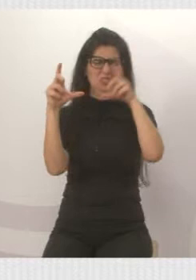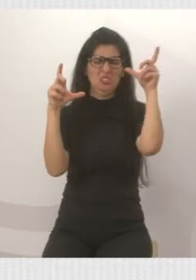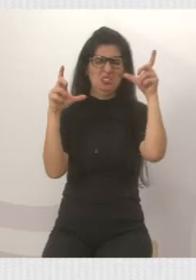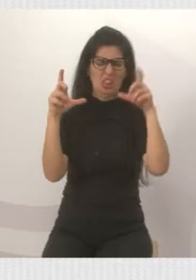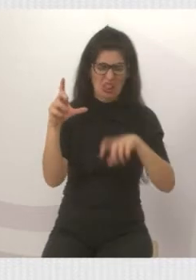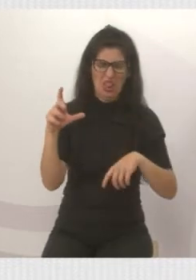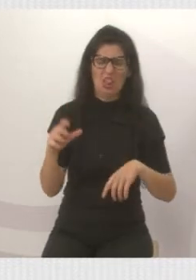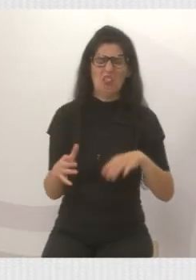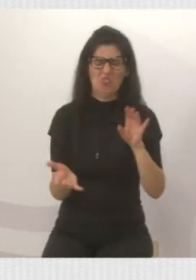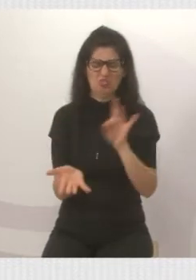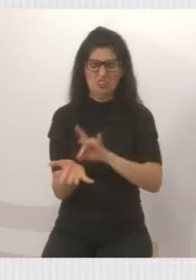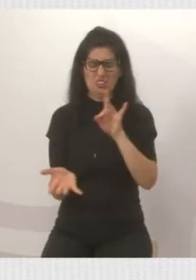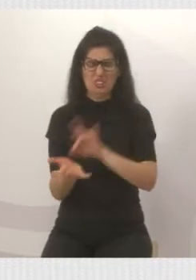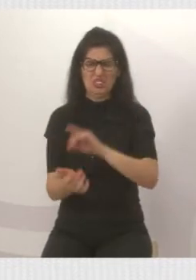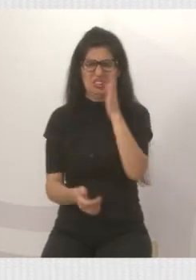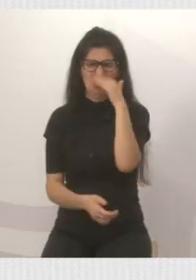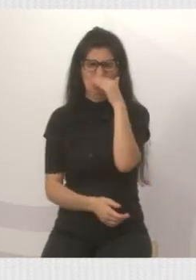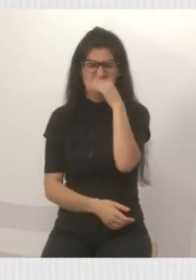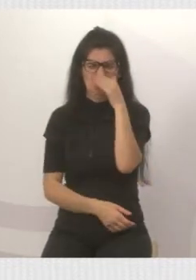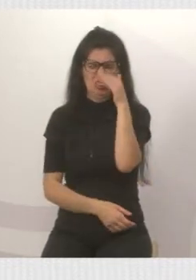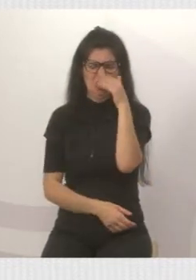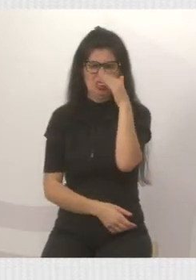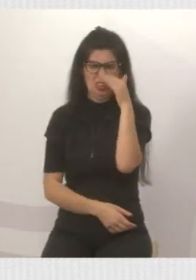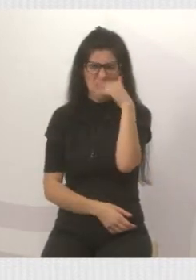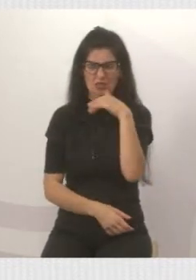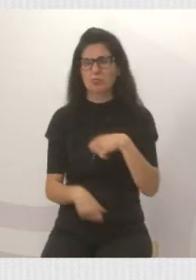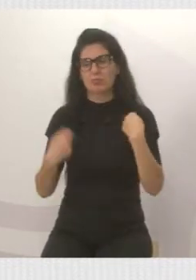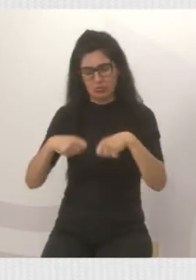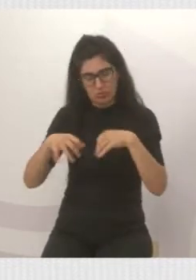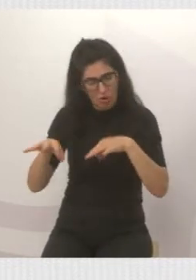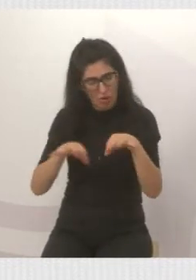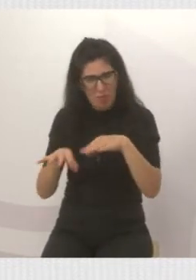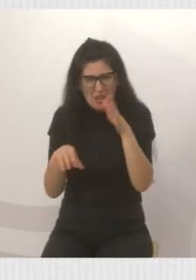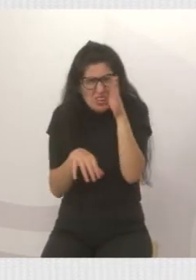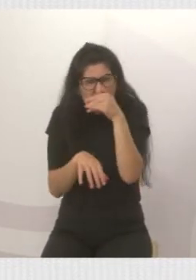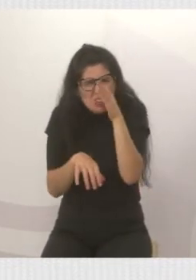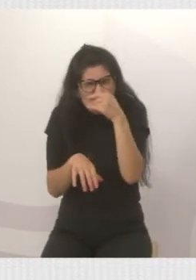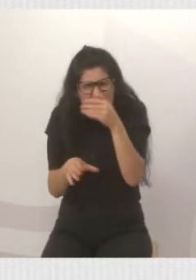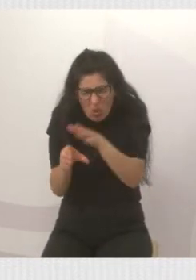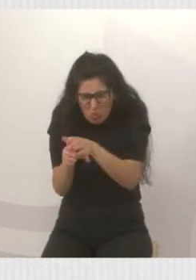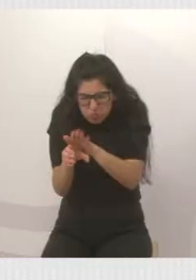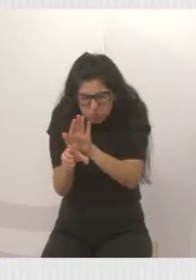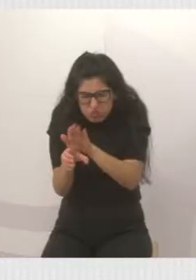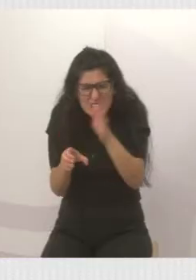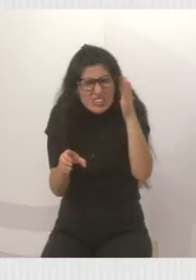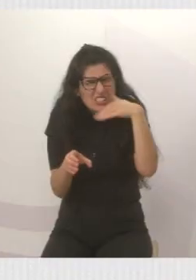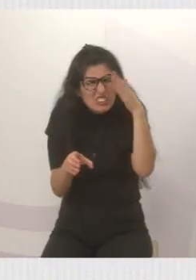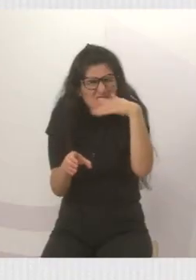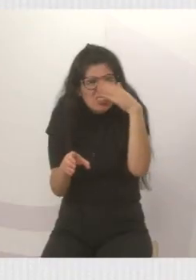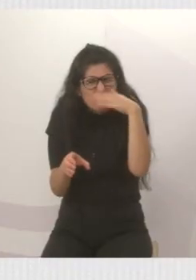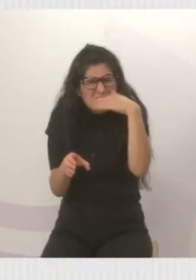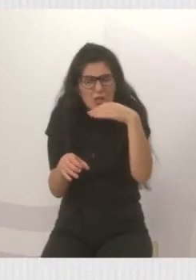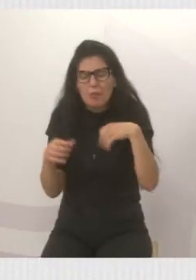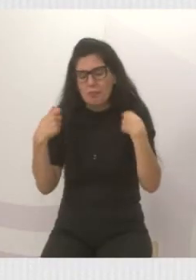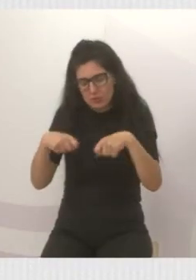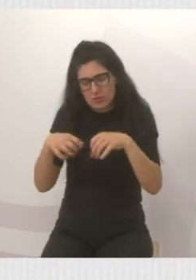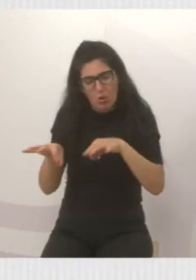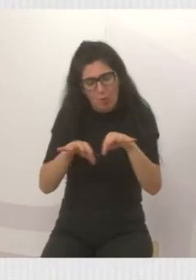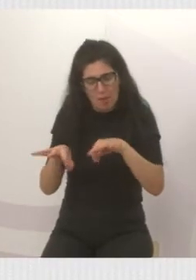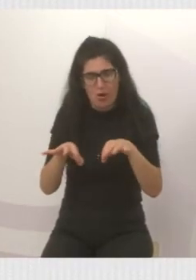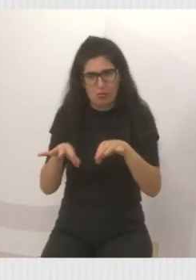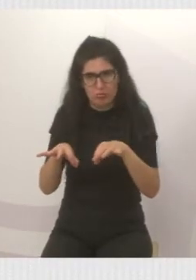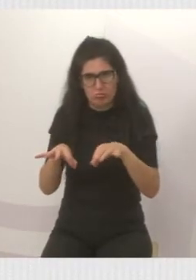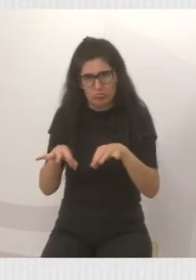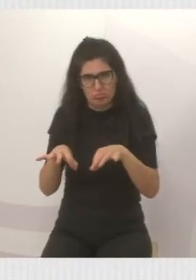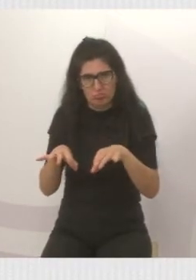Se não arrumou, amanhã vou passar lá, porque tem que arrumar. O mau cheiro foi demais naquele local lá. Eu gostaria